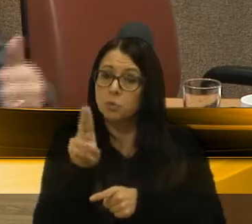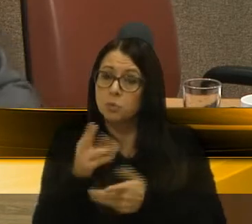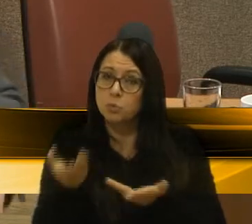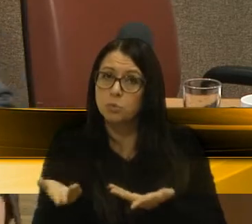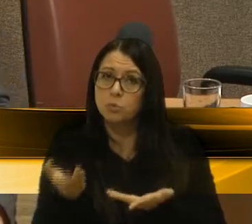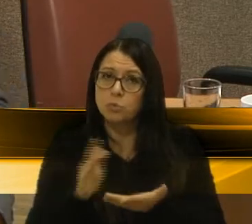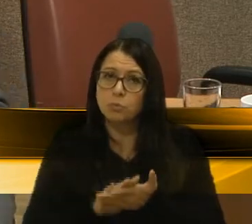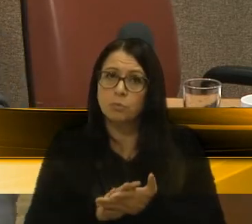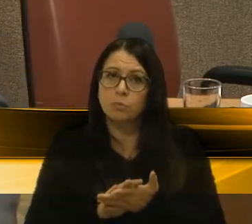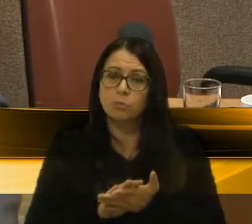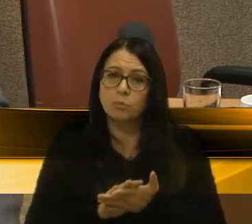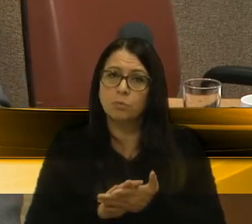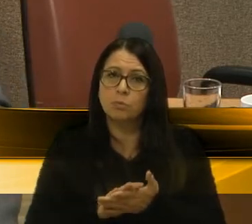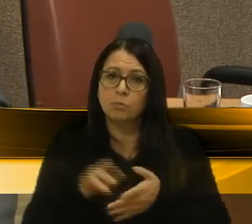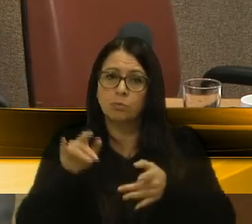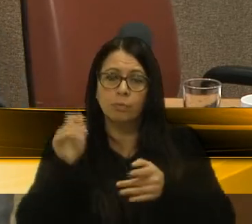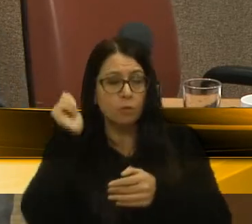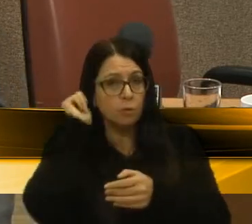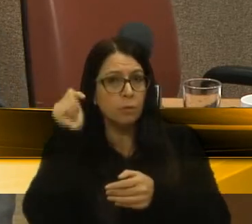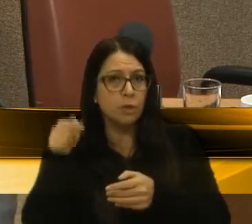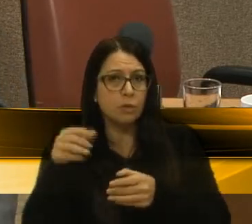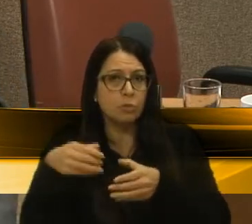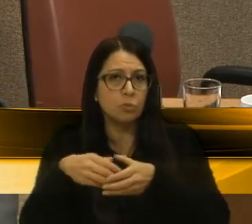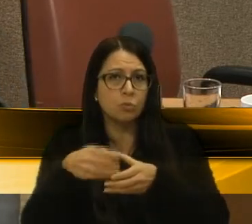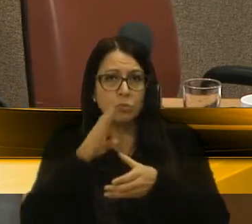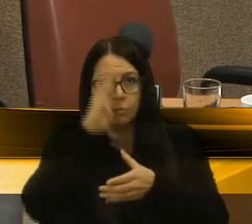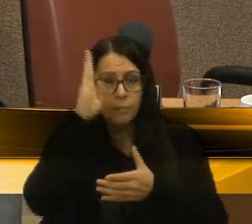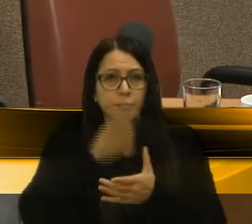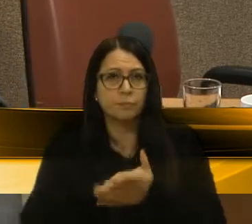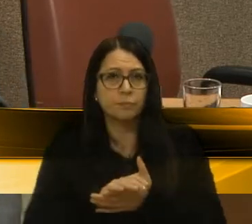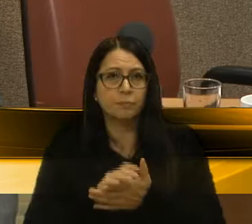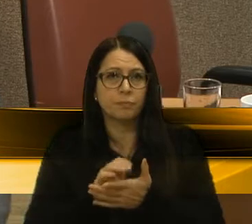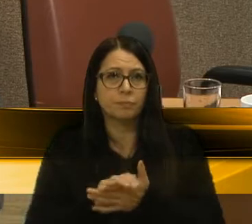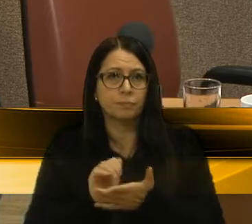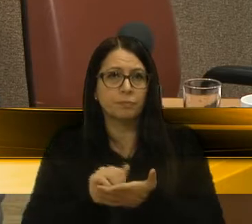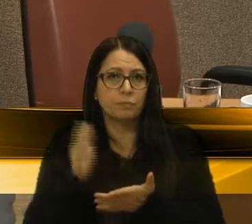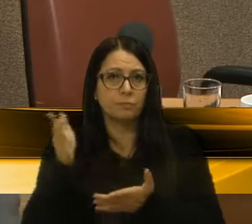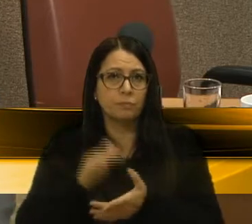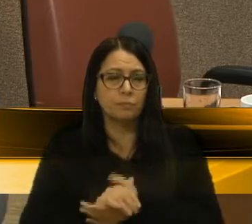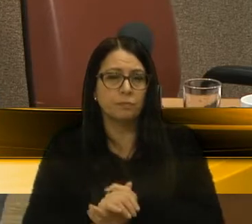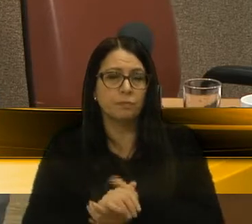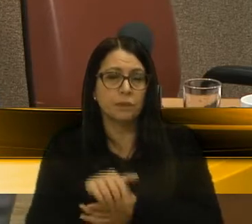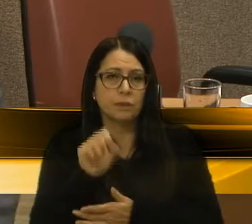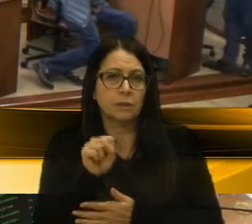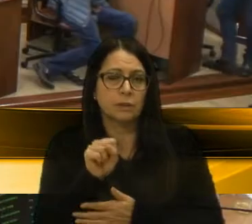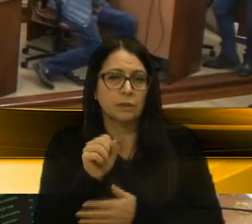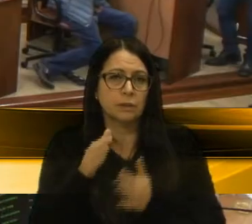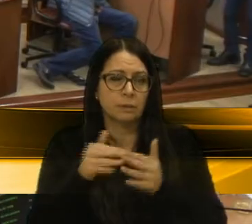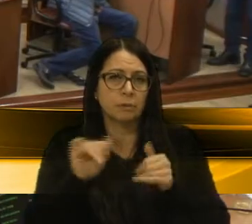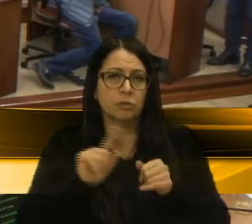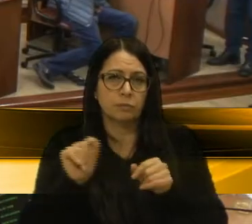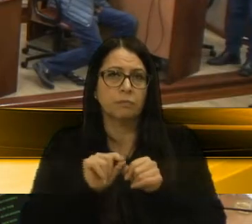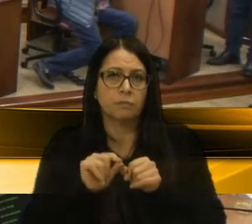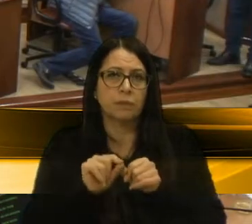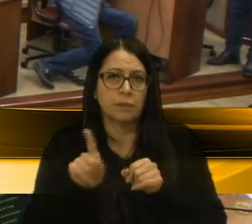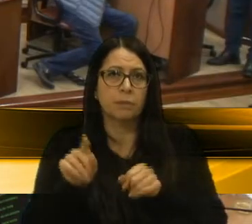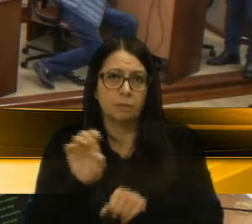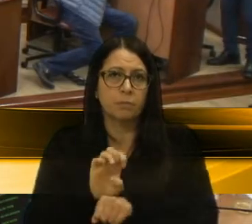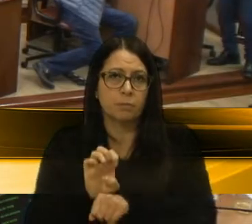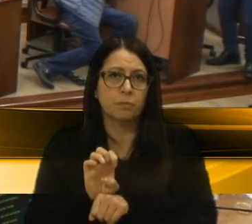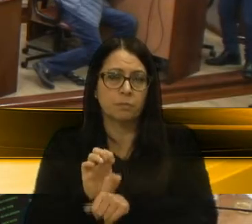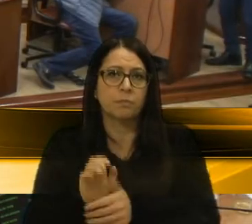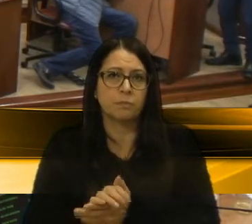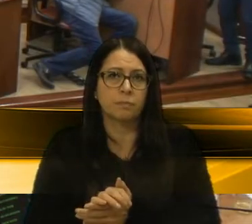das acomodações do Corpo de Bombeiros? Uma parte, vereadora. Pois não. Sim, esse pedido está sendo feito ao Estado,